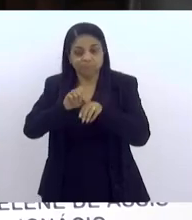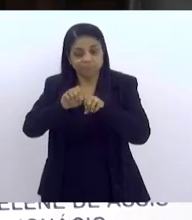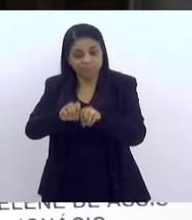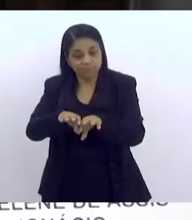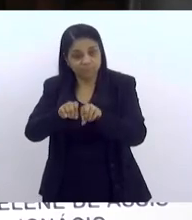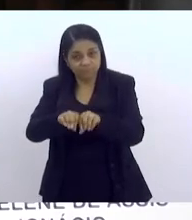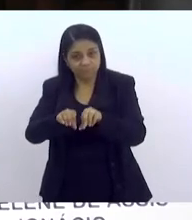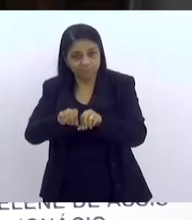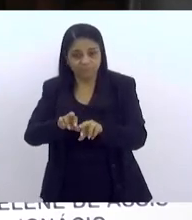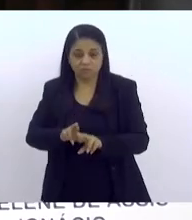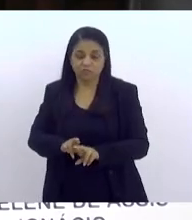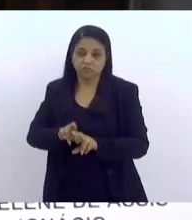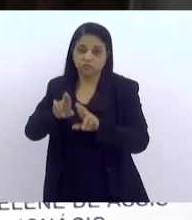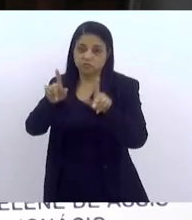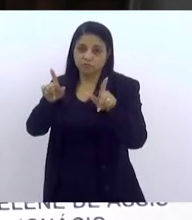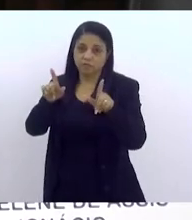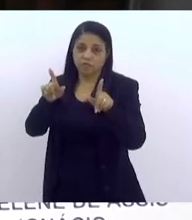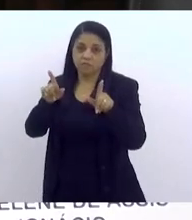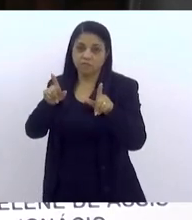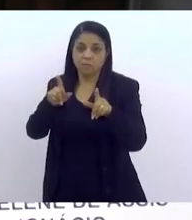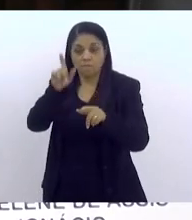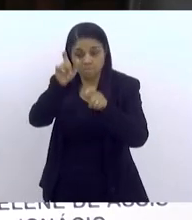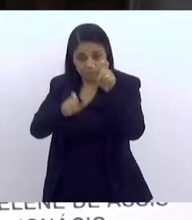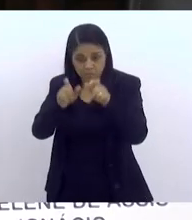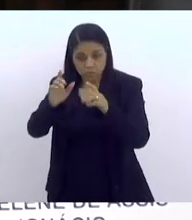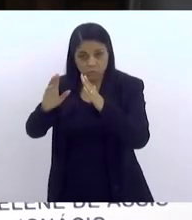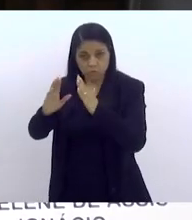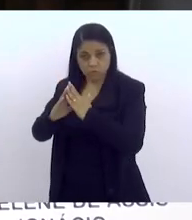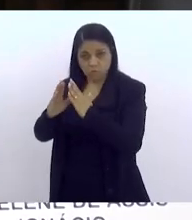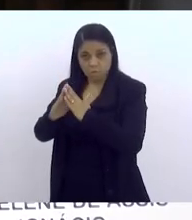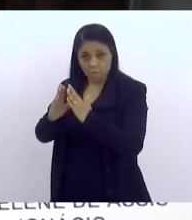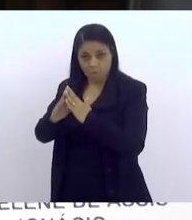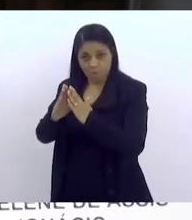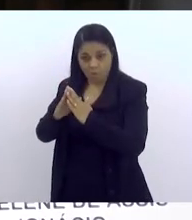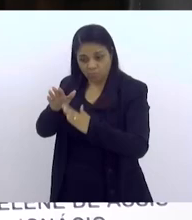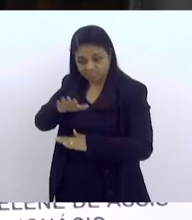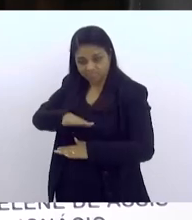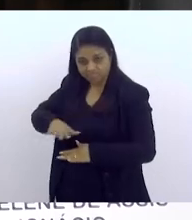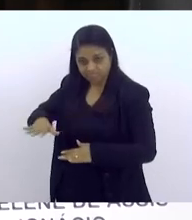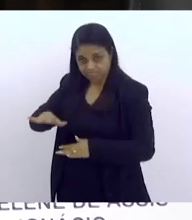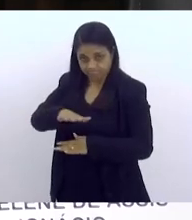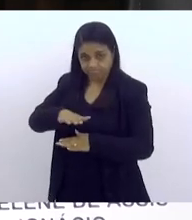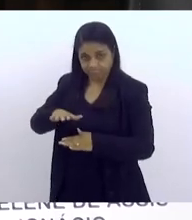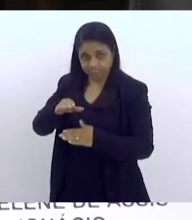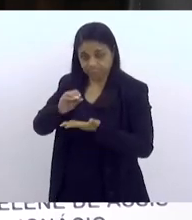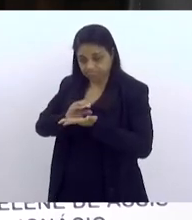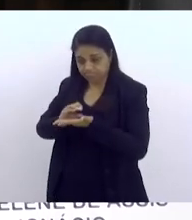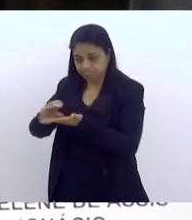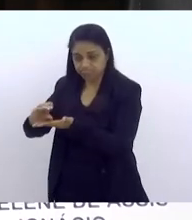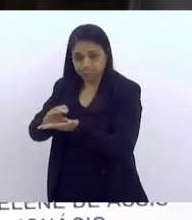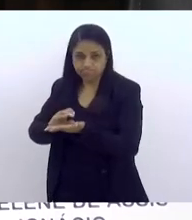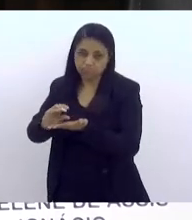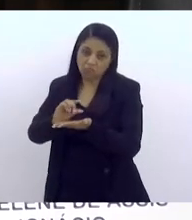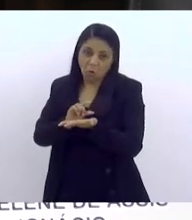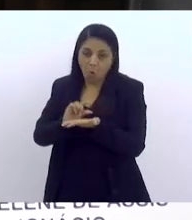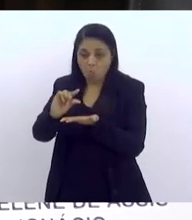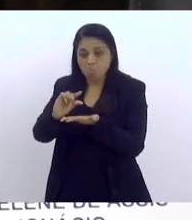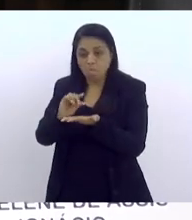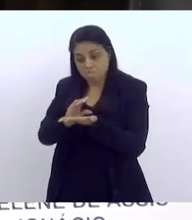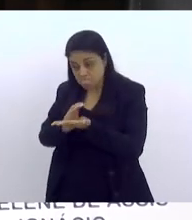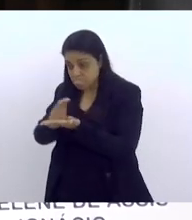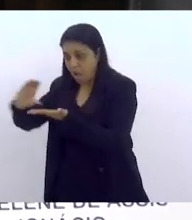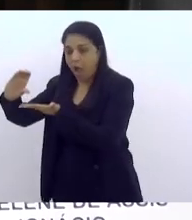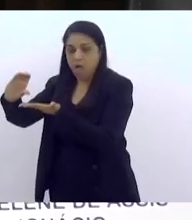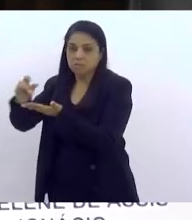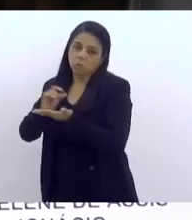moram em territórios com mais ou menos investimento de infraestrutura. Mas